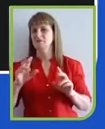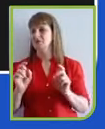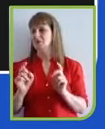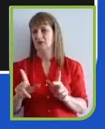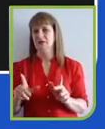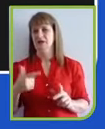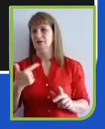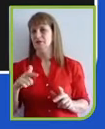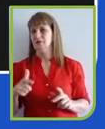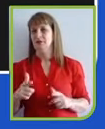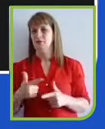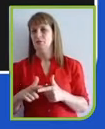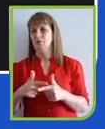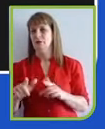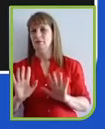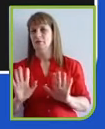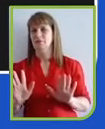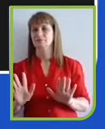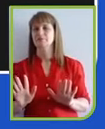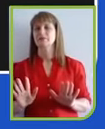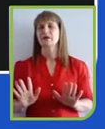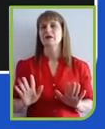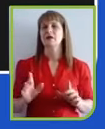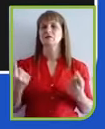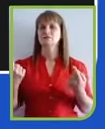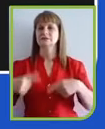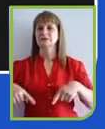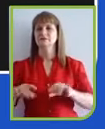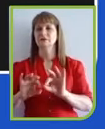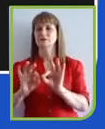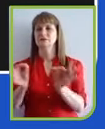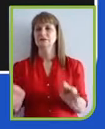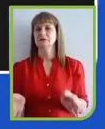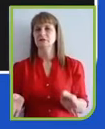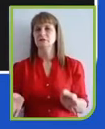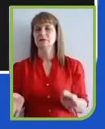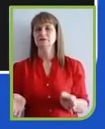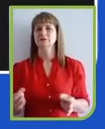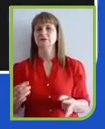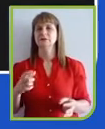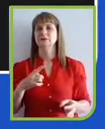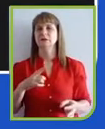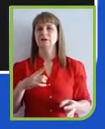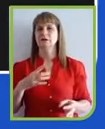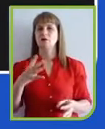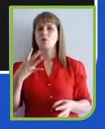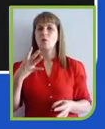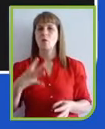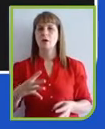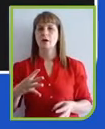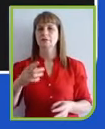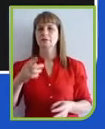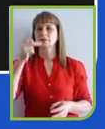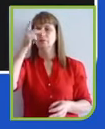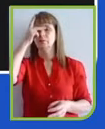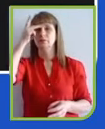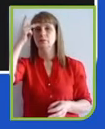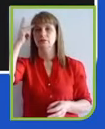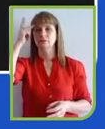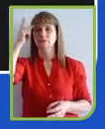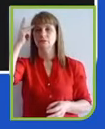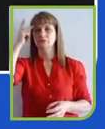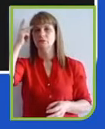o desafio é muito simples. Nós temos aí quatro comentaristas que são profissionais